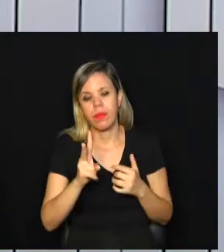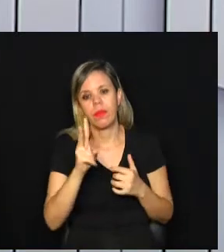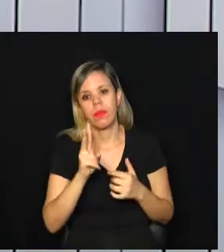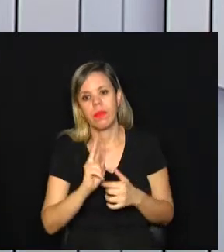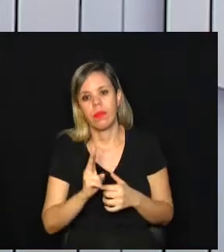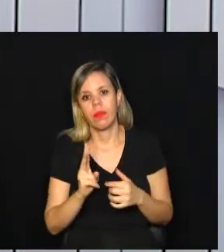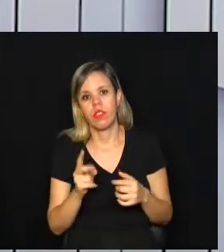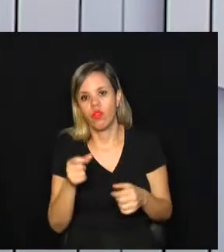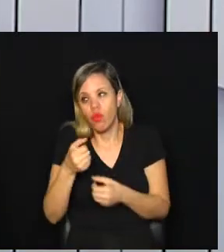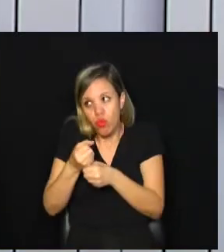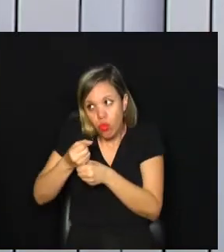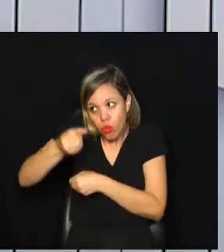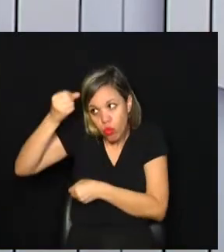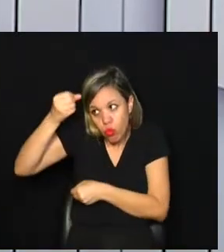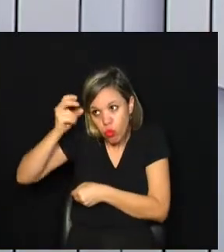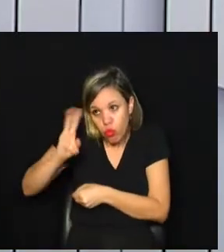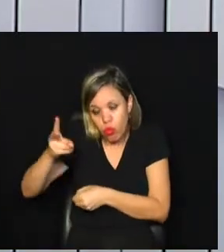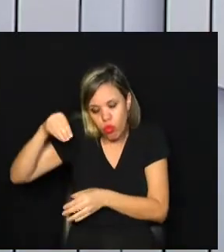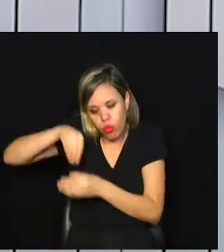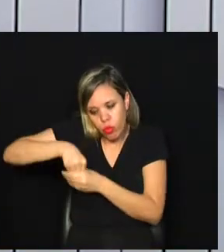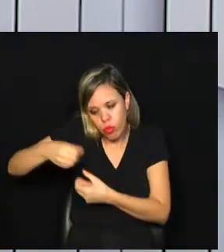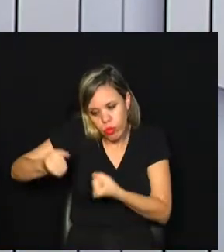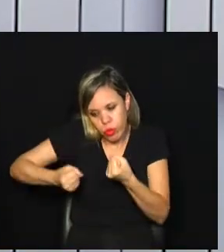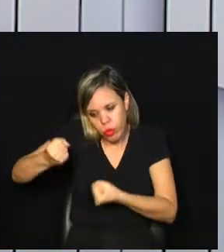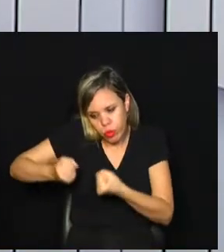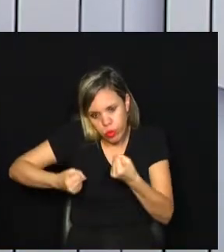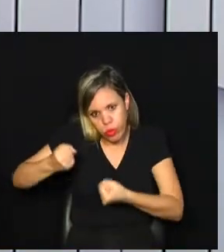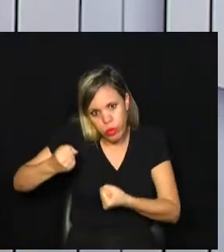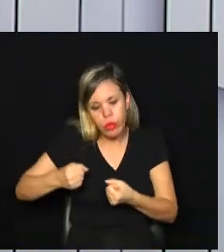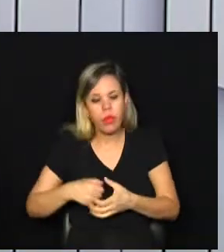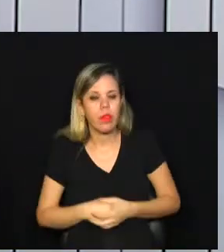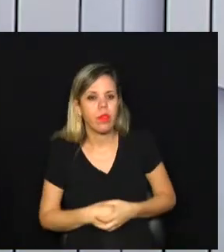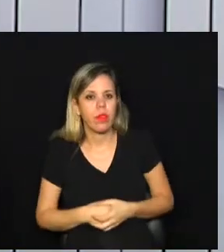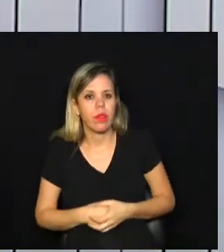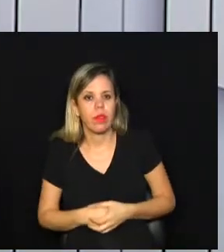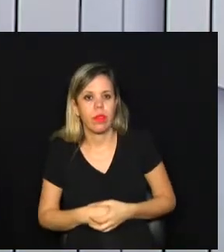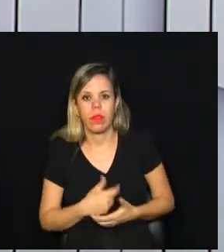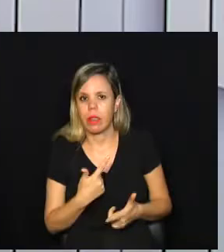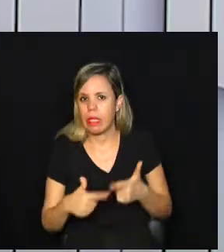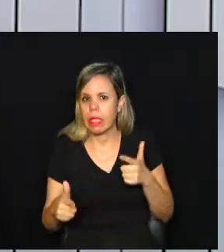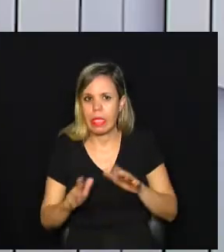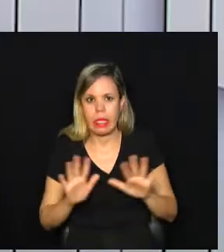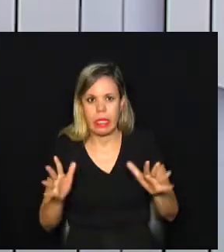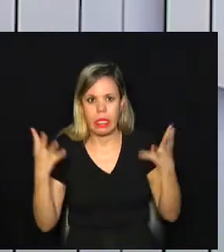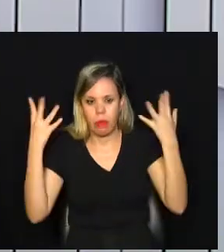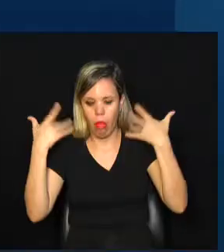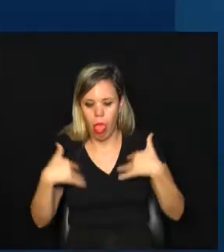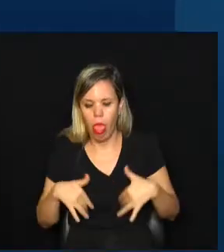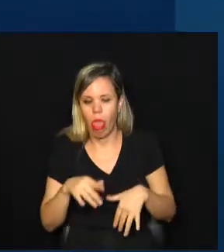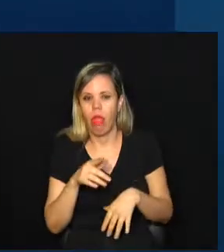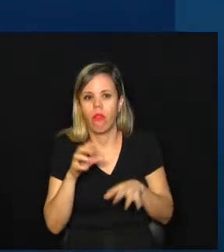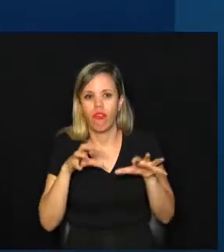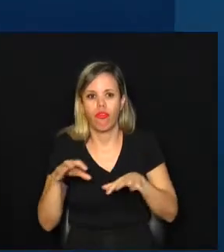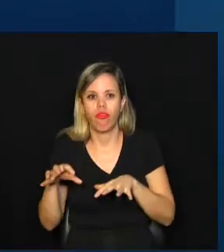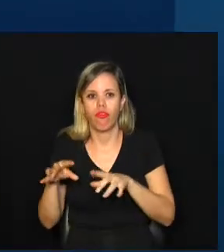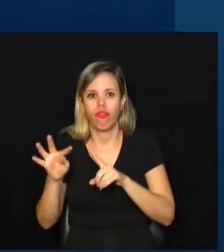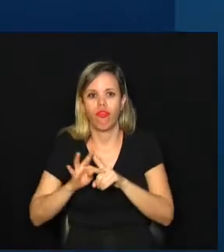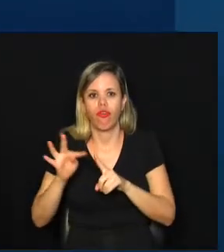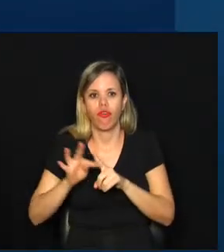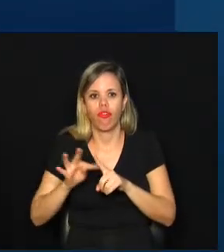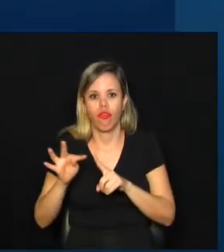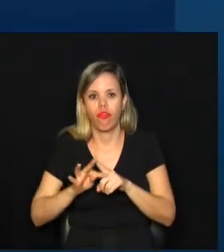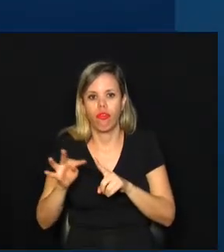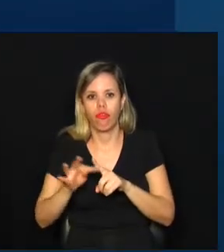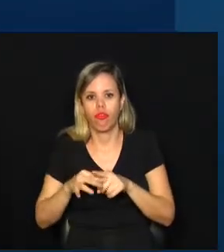o seu guarda-chuva com você aí no carro, no transporte público, para não ser pego desprevenido, hein? Sobre as temperaturas